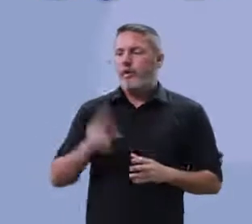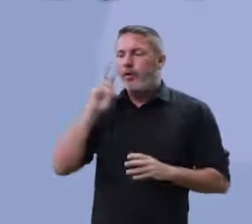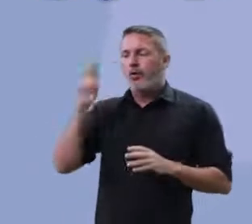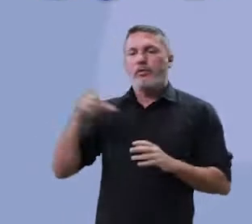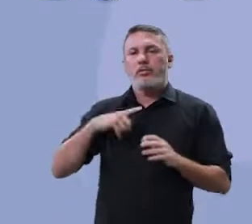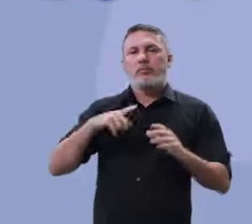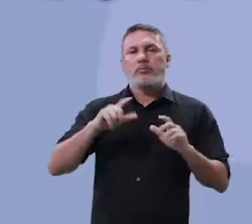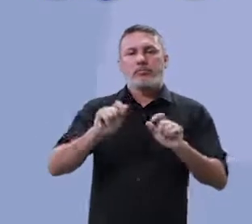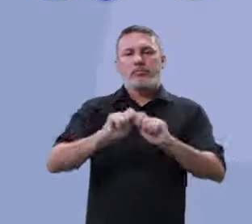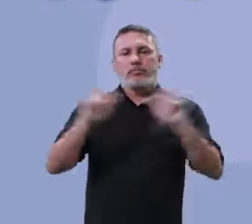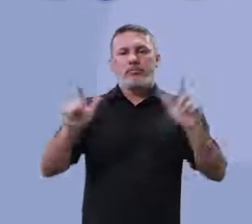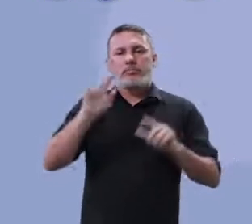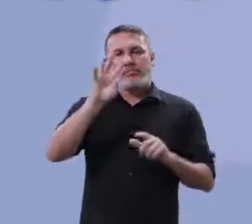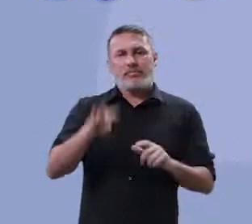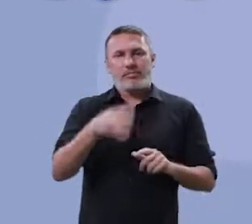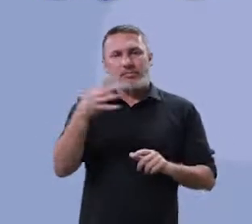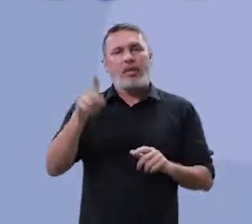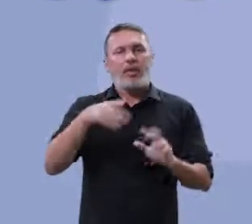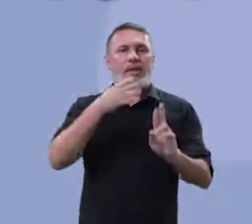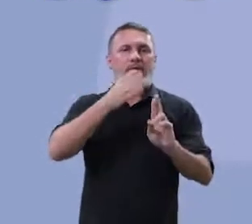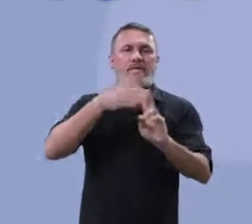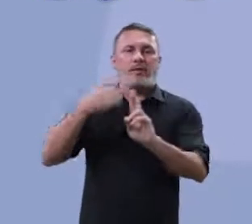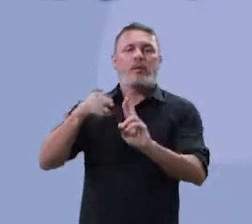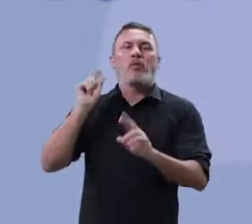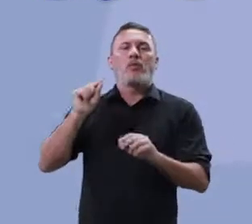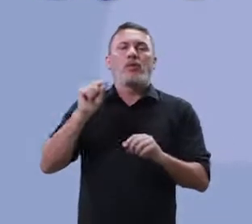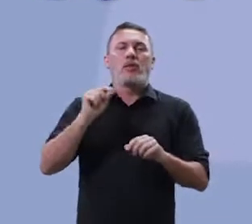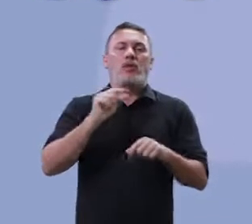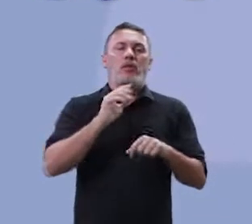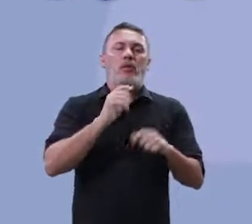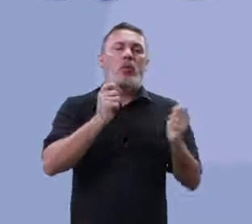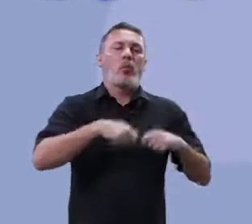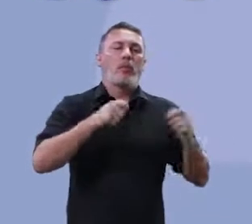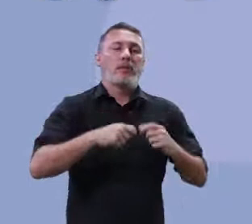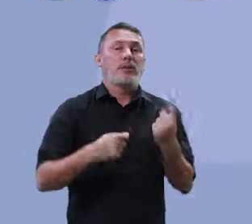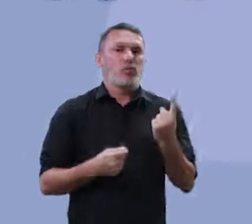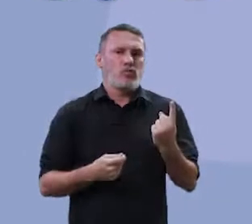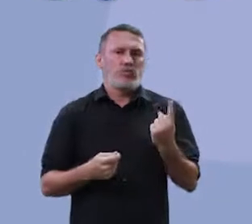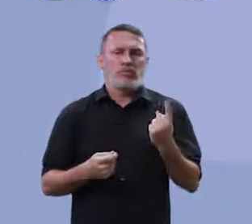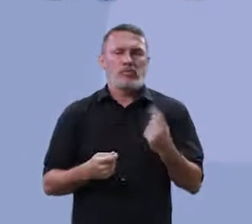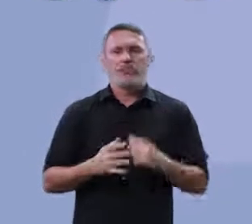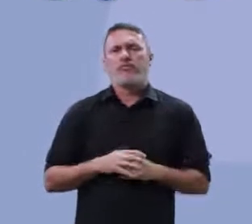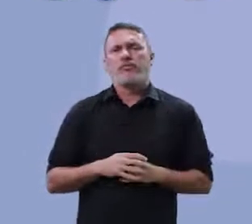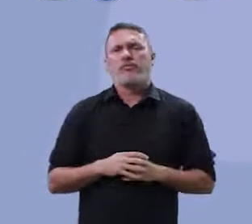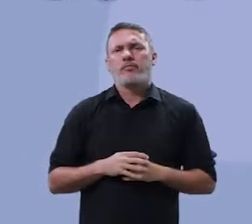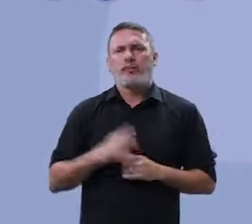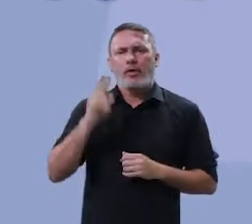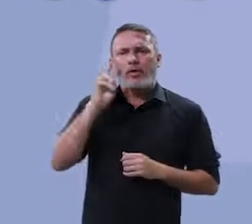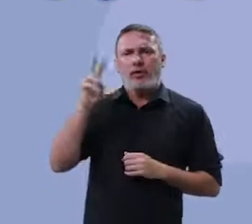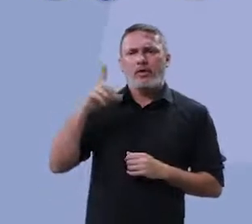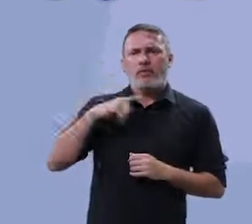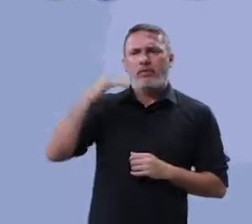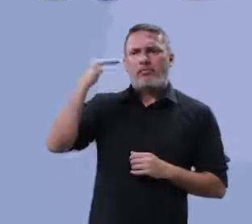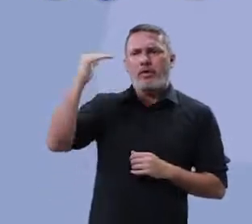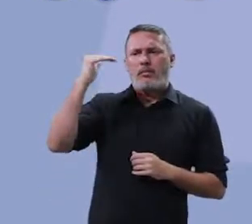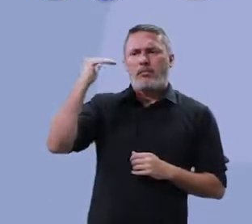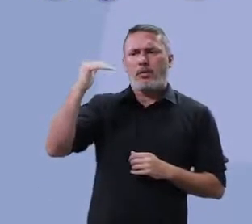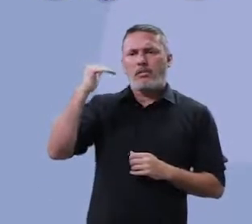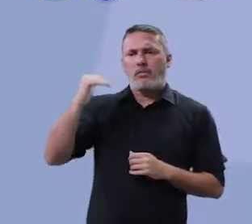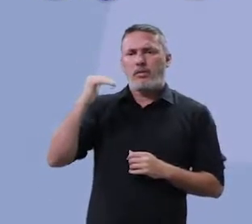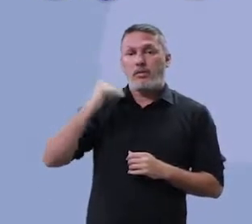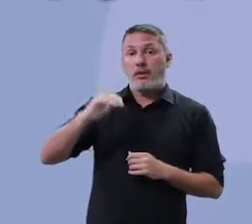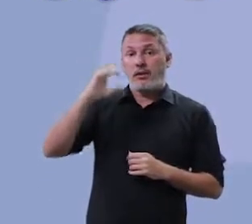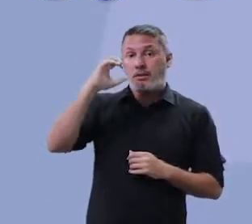vocês um gráfico, uma matriz de referência da competência 1. Tudo isso aí, do